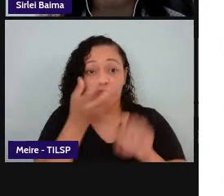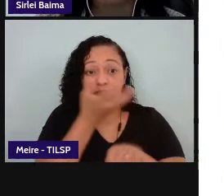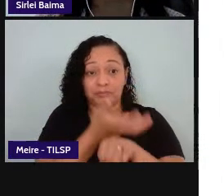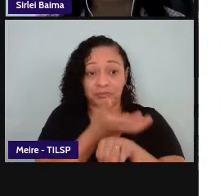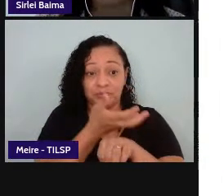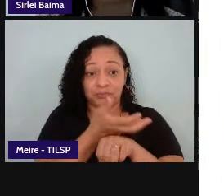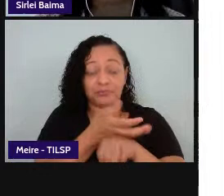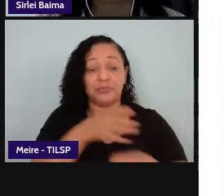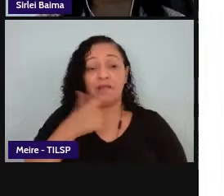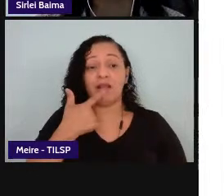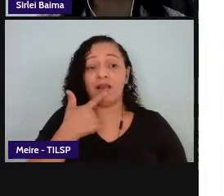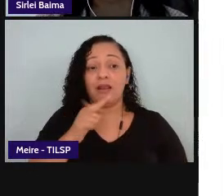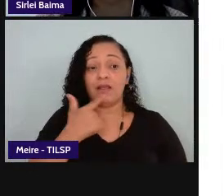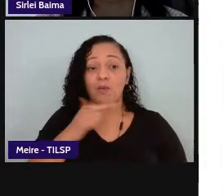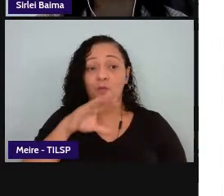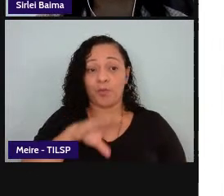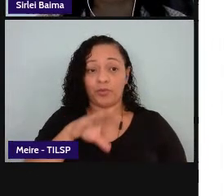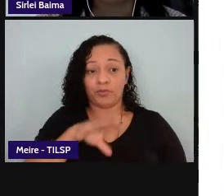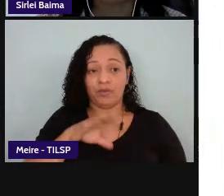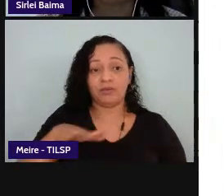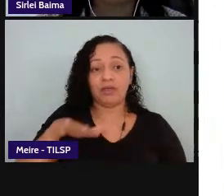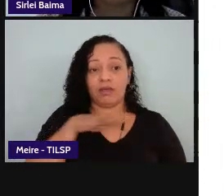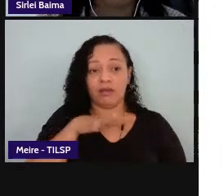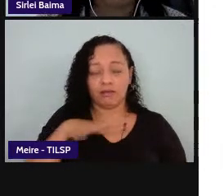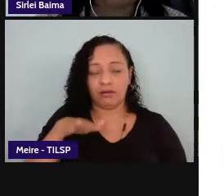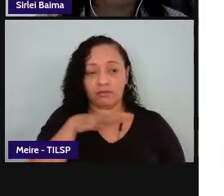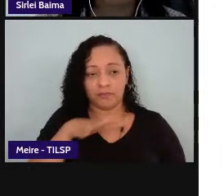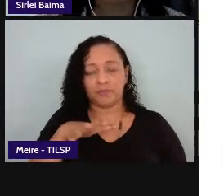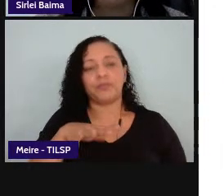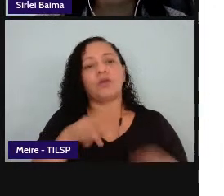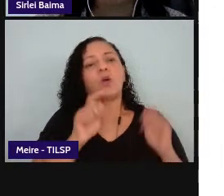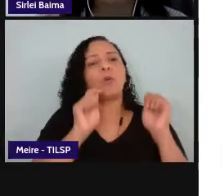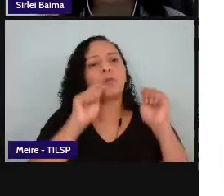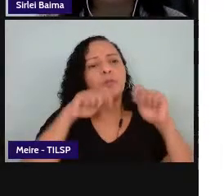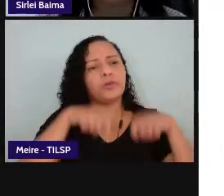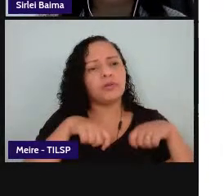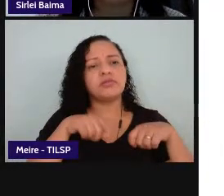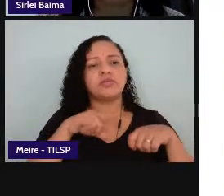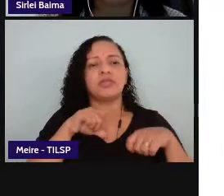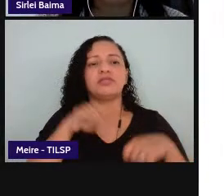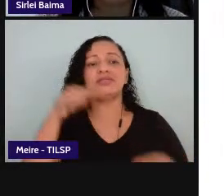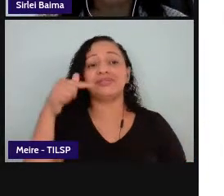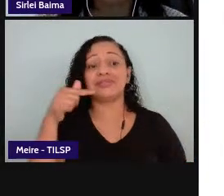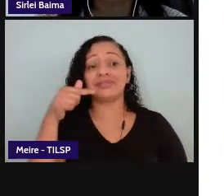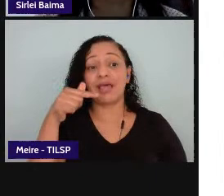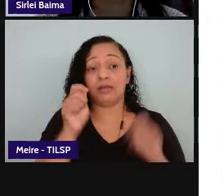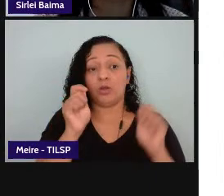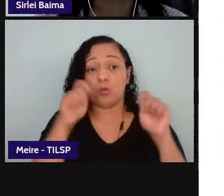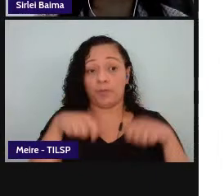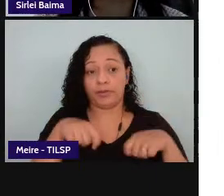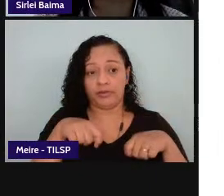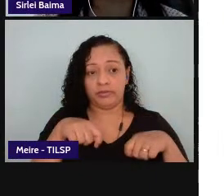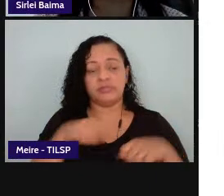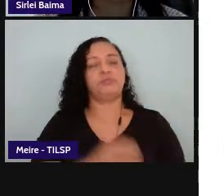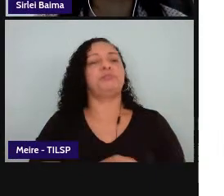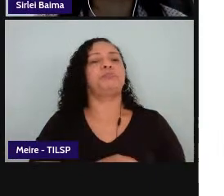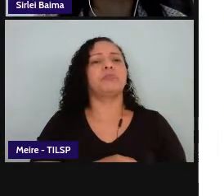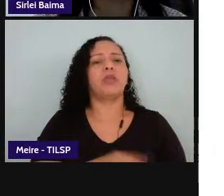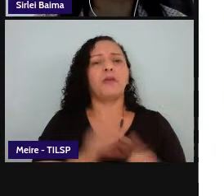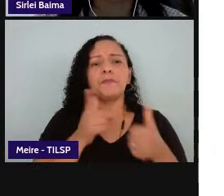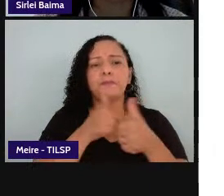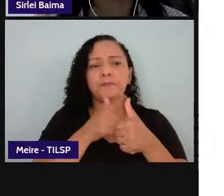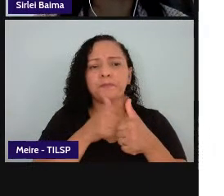específicas para a área as competências elas são sete competências e na primeira